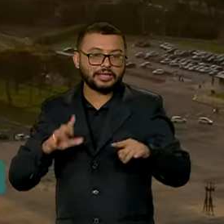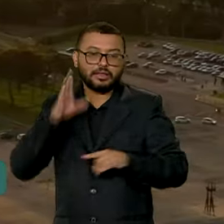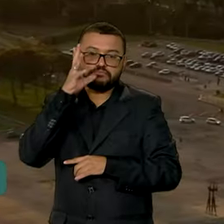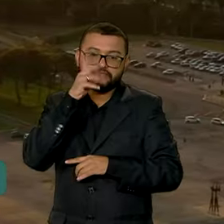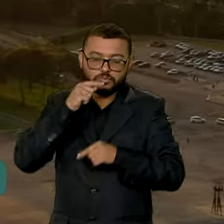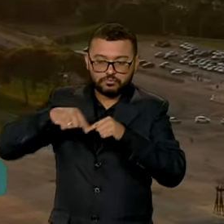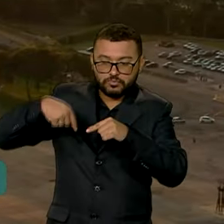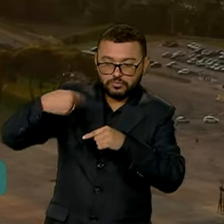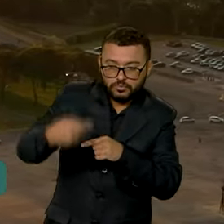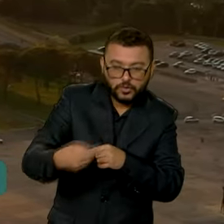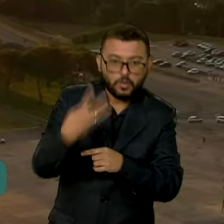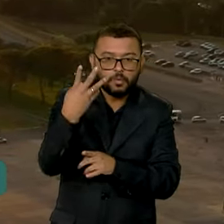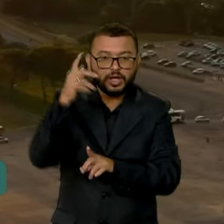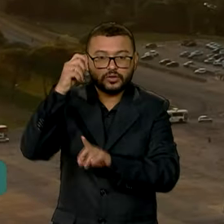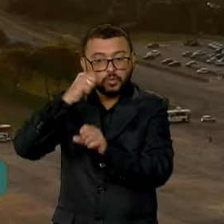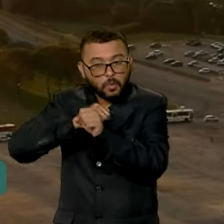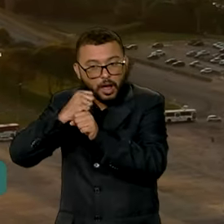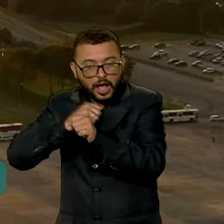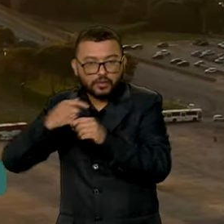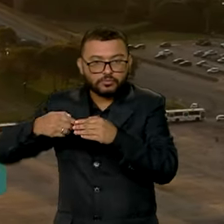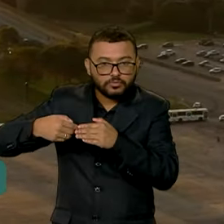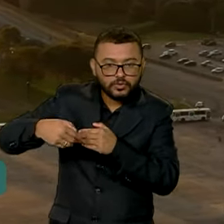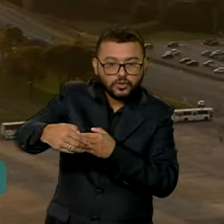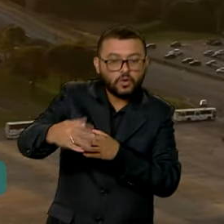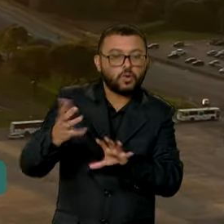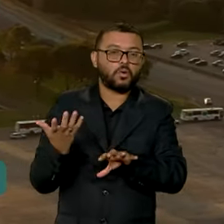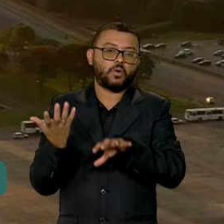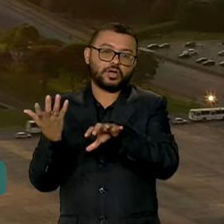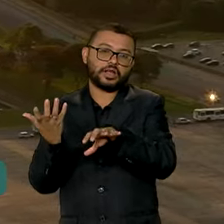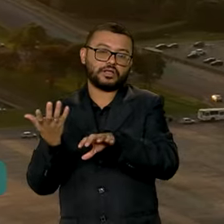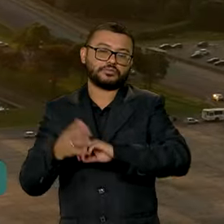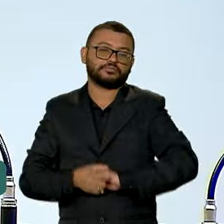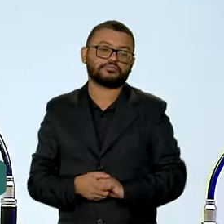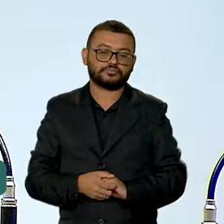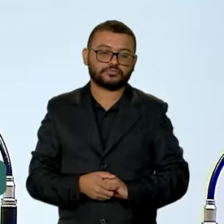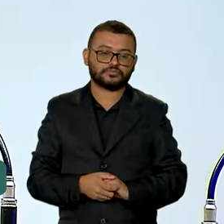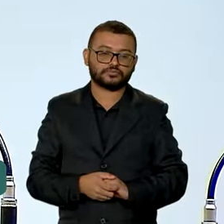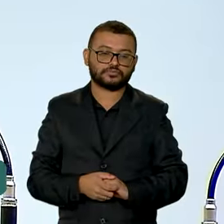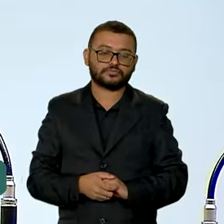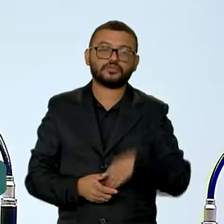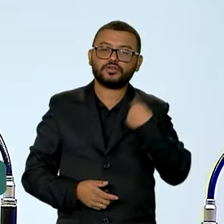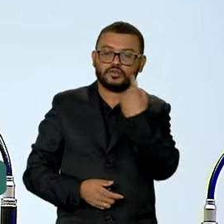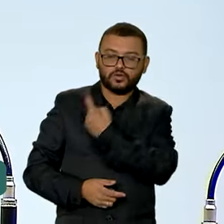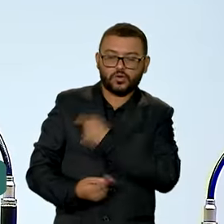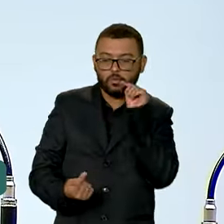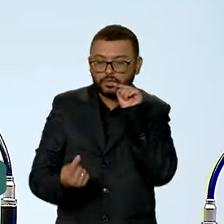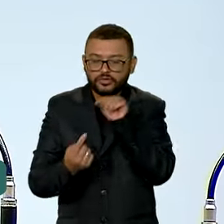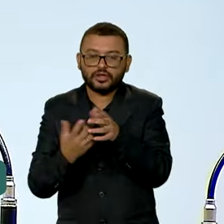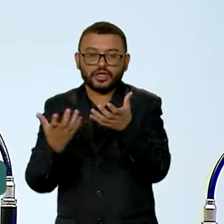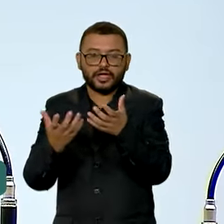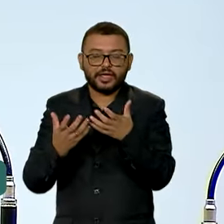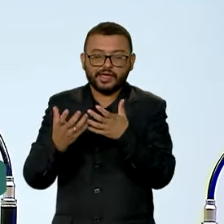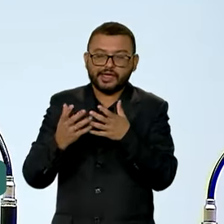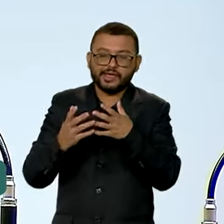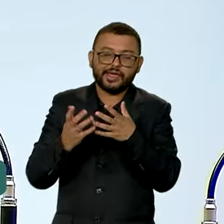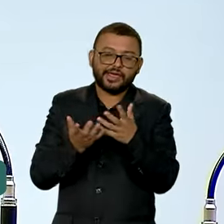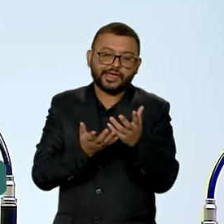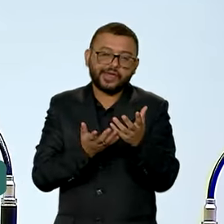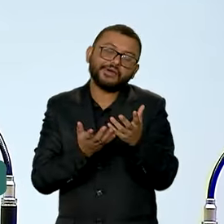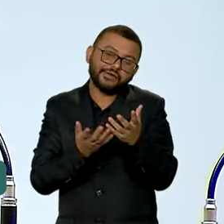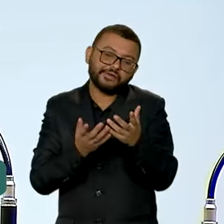prorrogado por mais quatro anos pelo Congresso Nacional. O nosso objetivo é fazer o ajuste fiscal